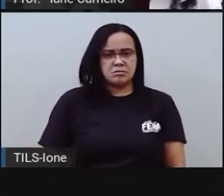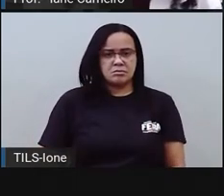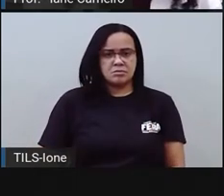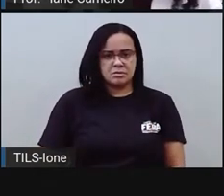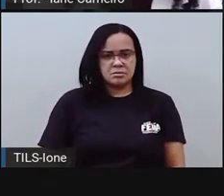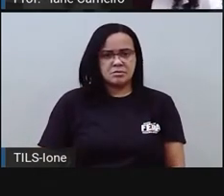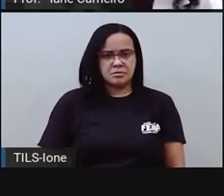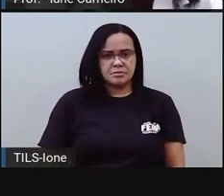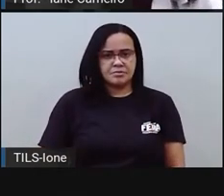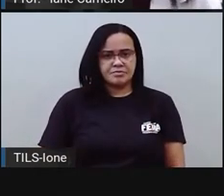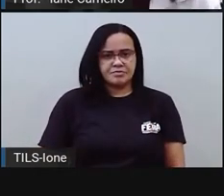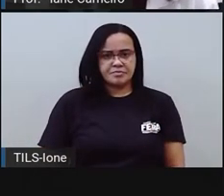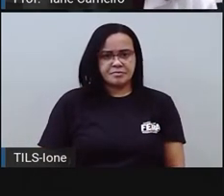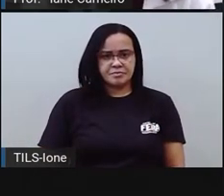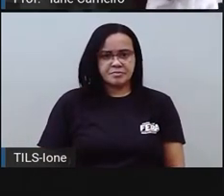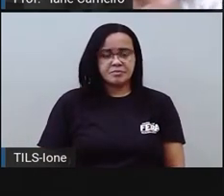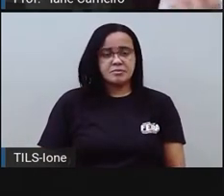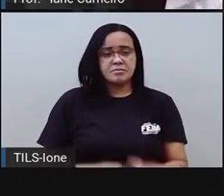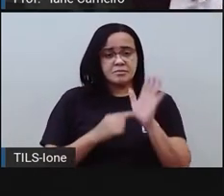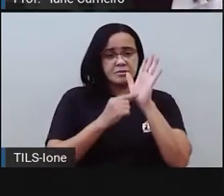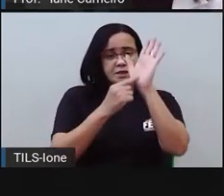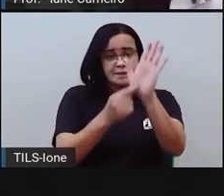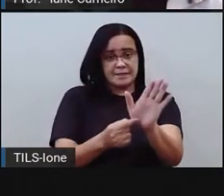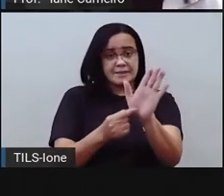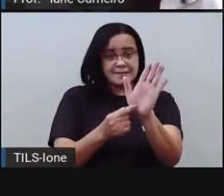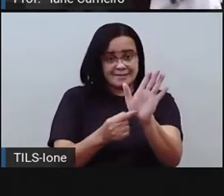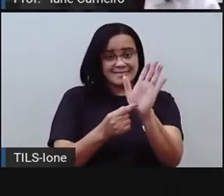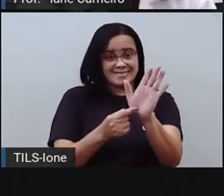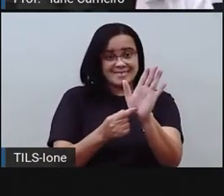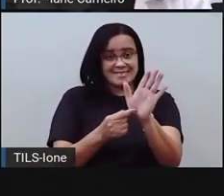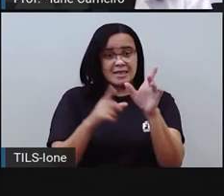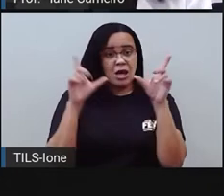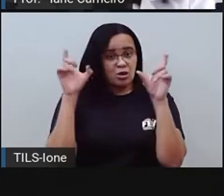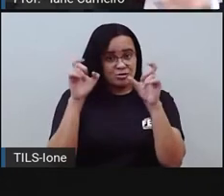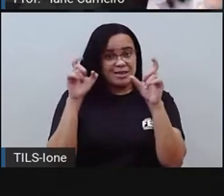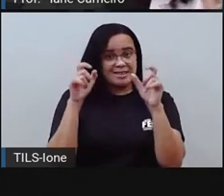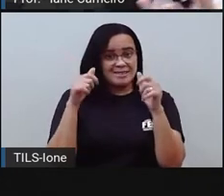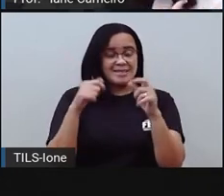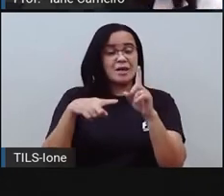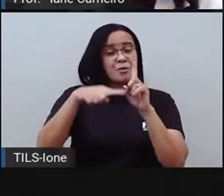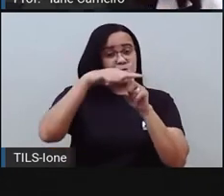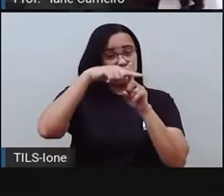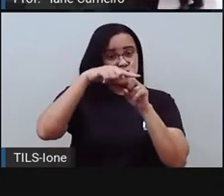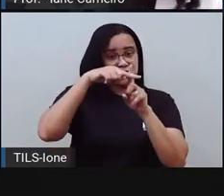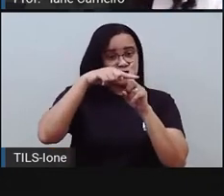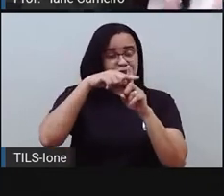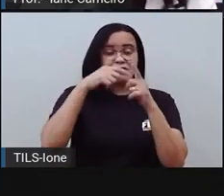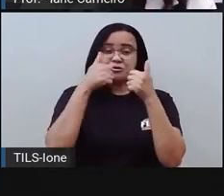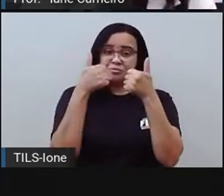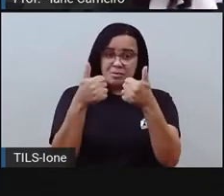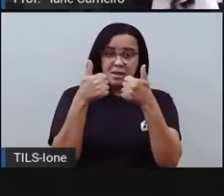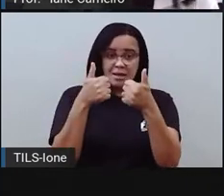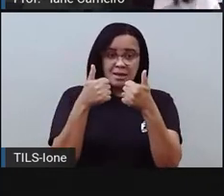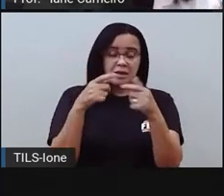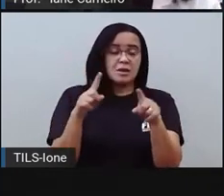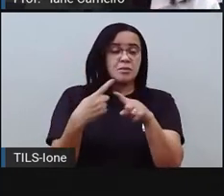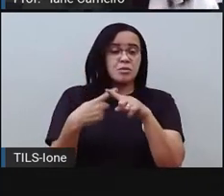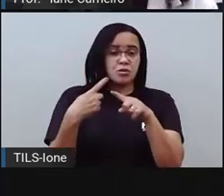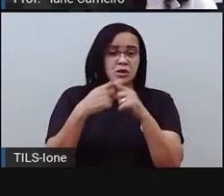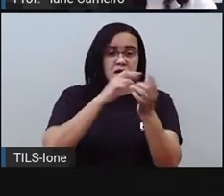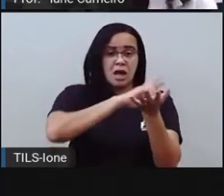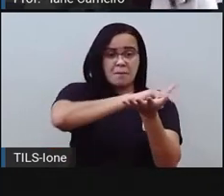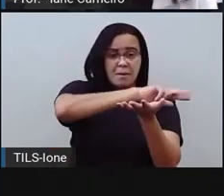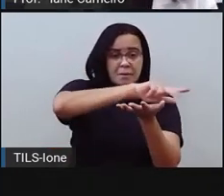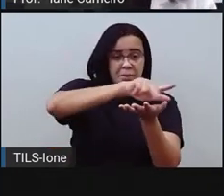Então, aqui a Pró trouxe uma imagem positiva, né? Que é várias religiões convivendo, né? Em